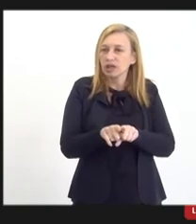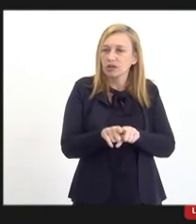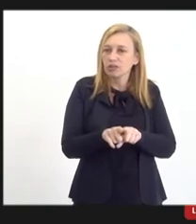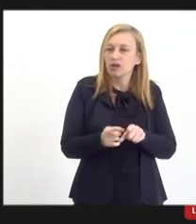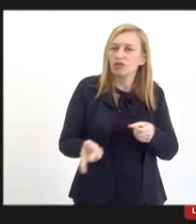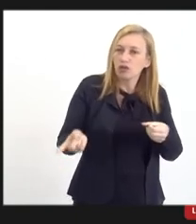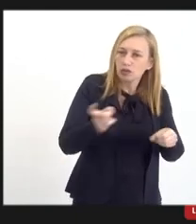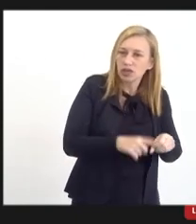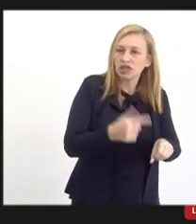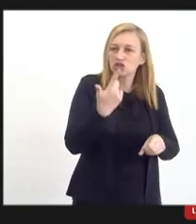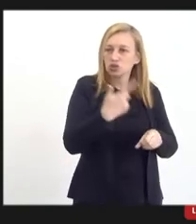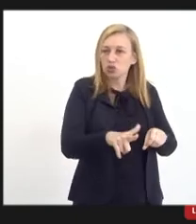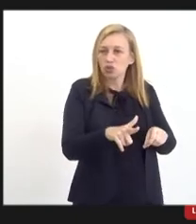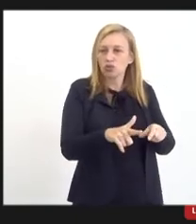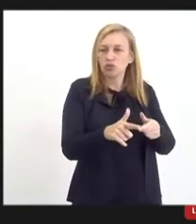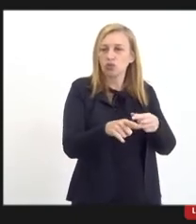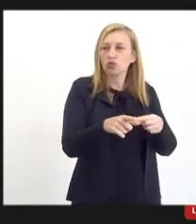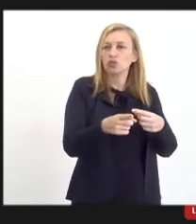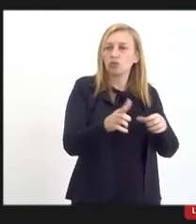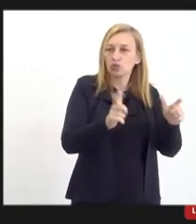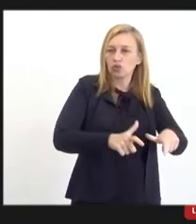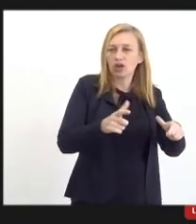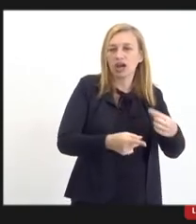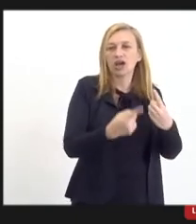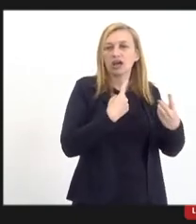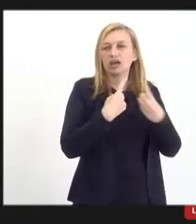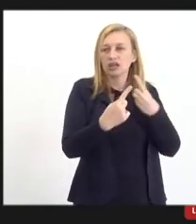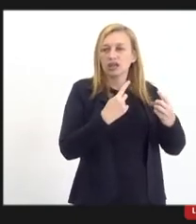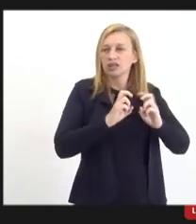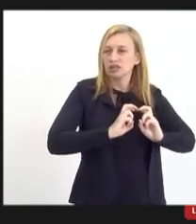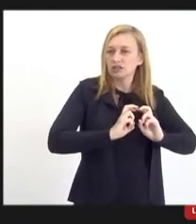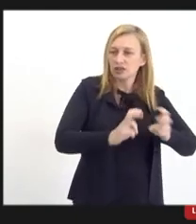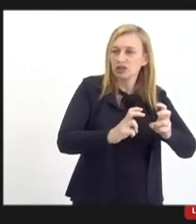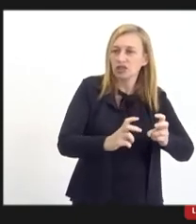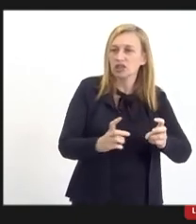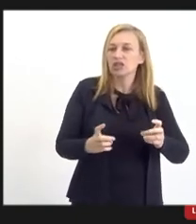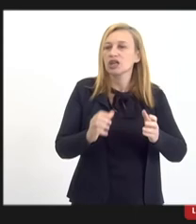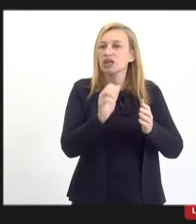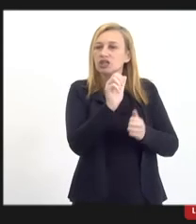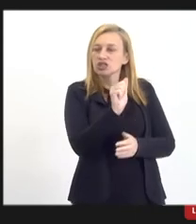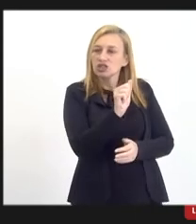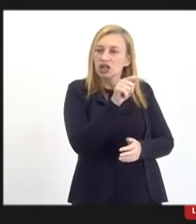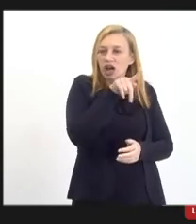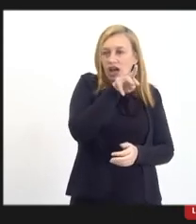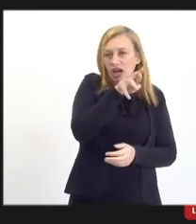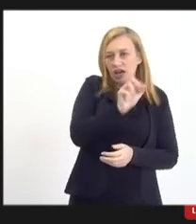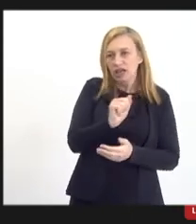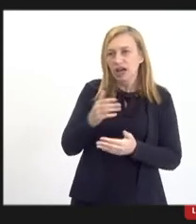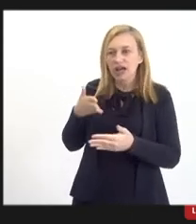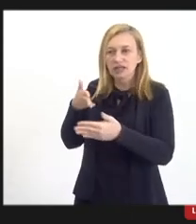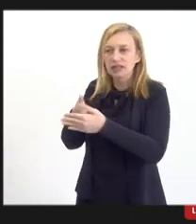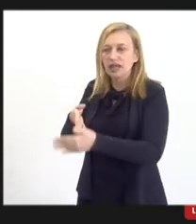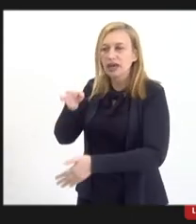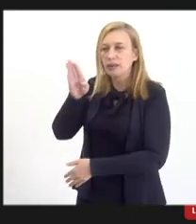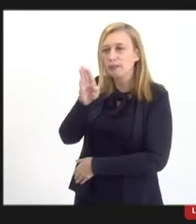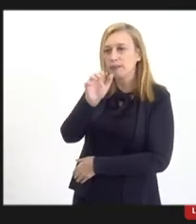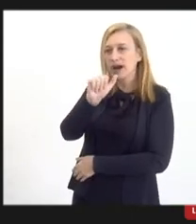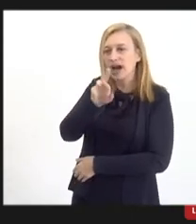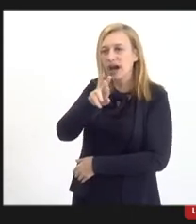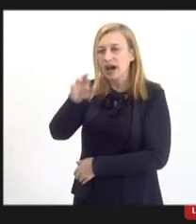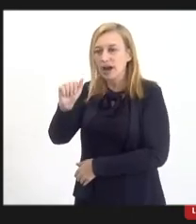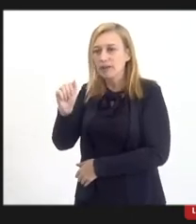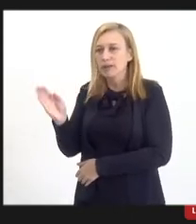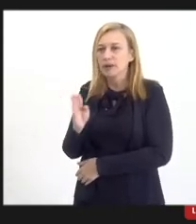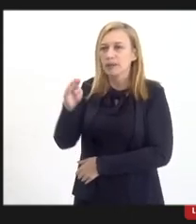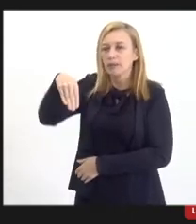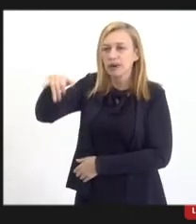trecho da ferrovia que vai de Angra, Barra Mansa, o município de Barra Mansa, porque